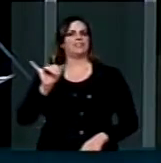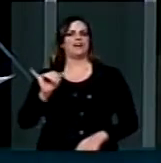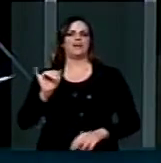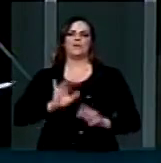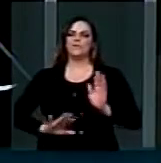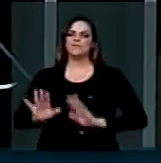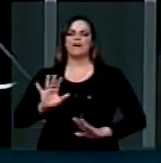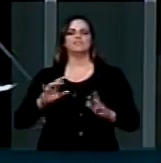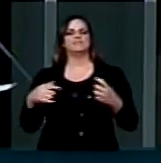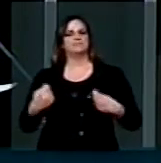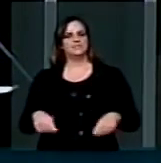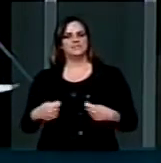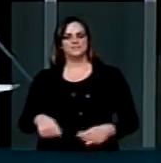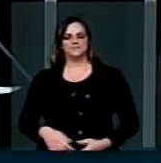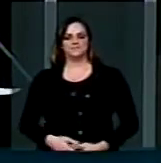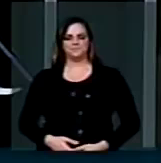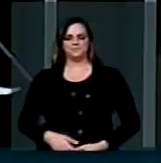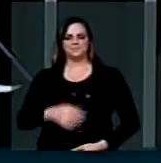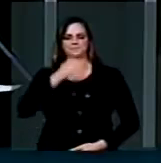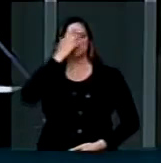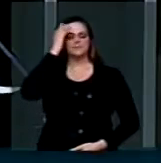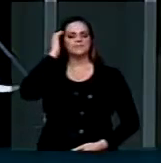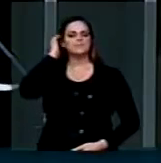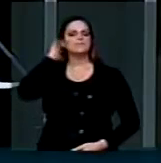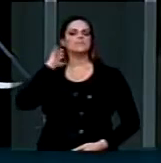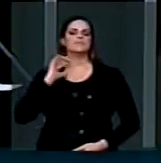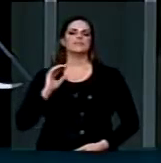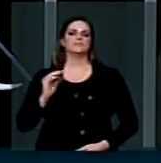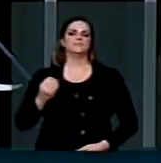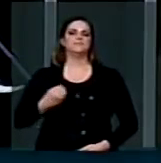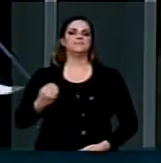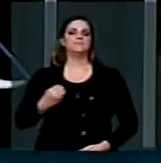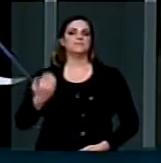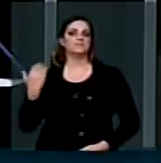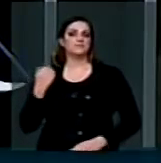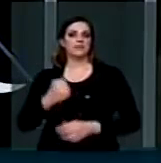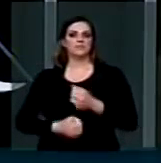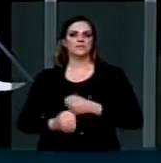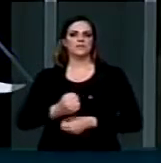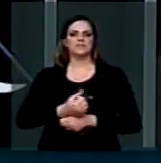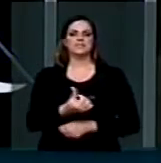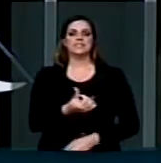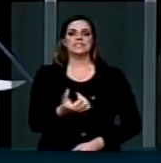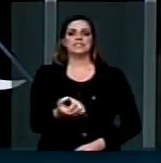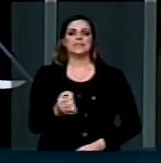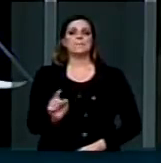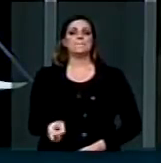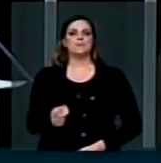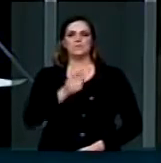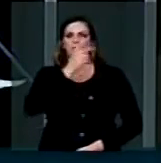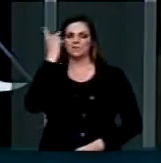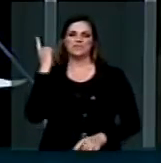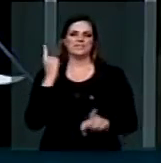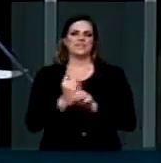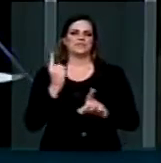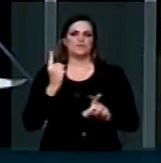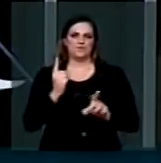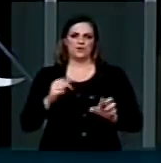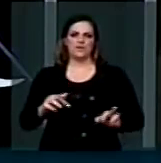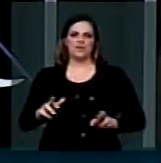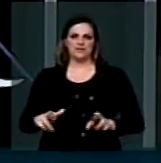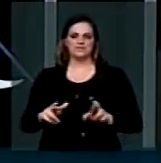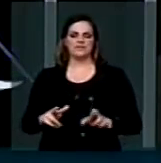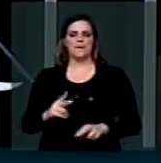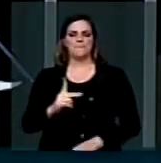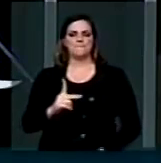cuidado é devidamente necessário. Estimativas registram que no último ano 60 mil casos foram detectados. O